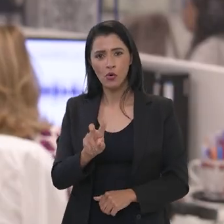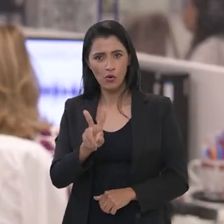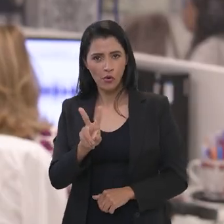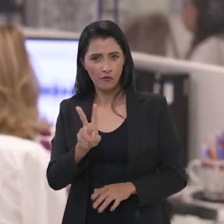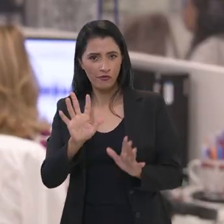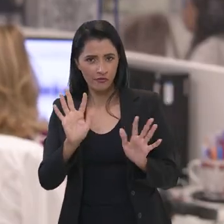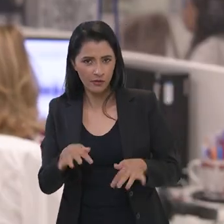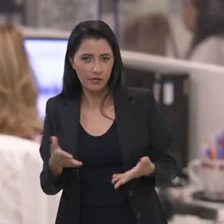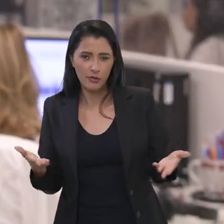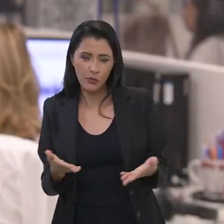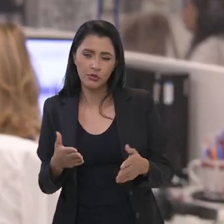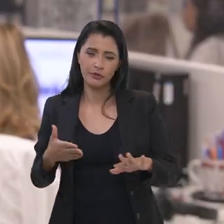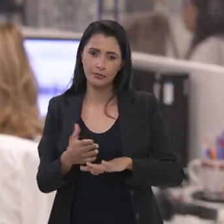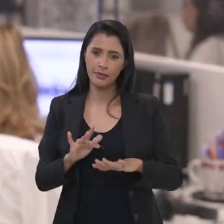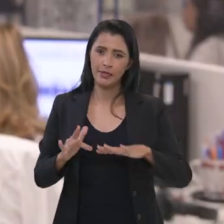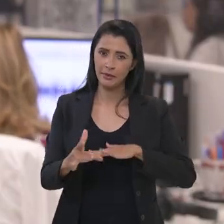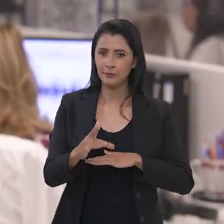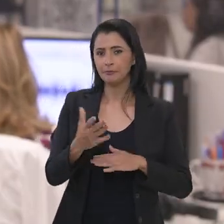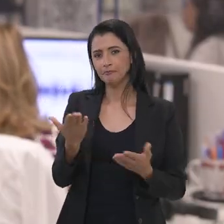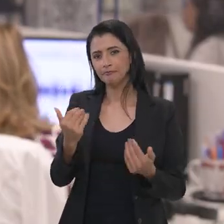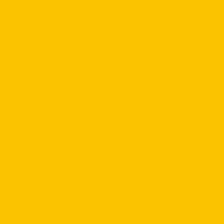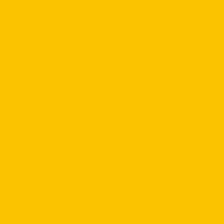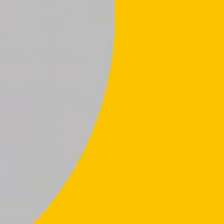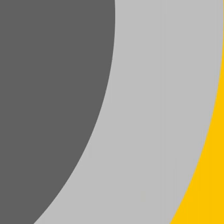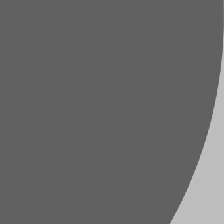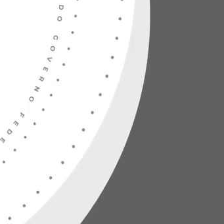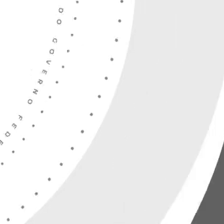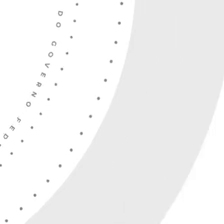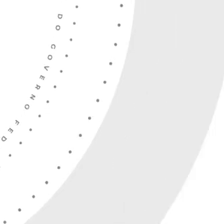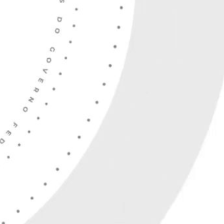fica por aqui. Siga com a gente nas redes sociais.